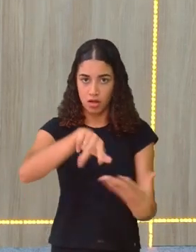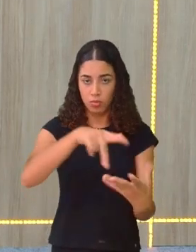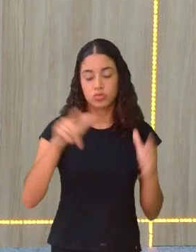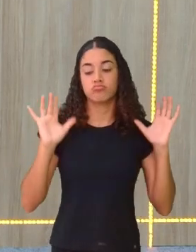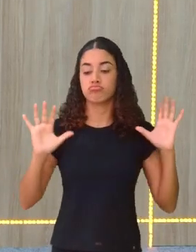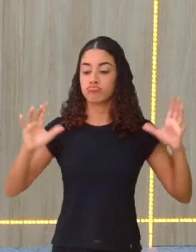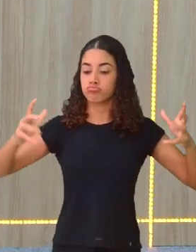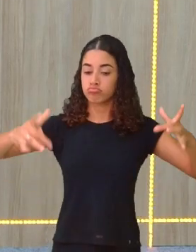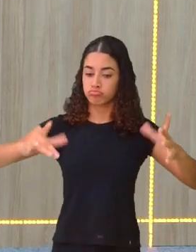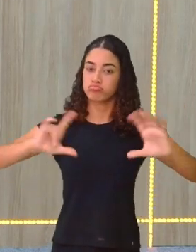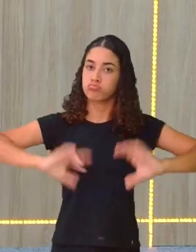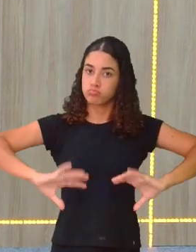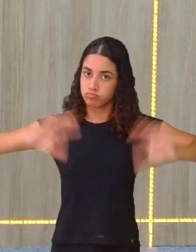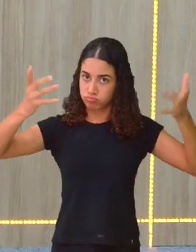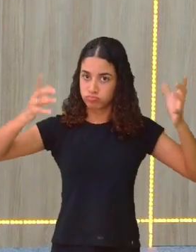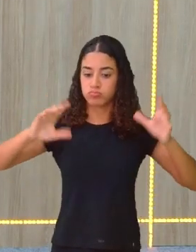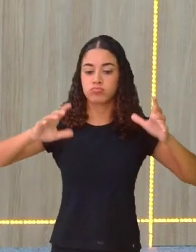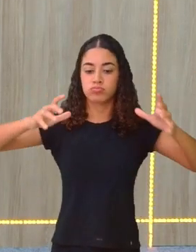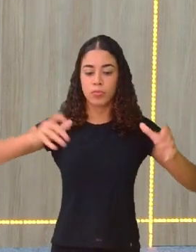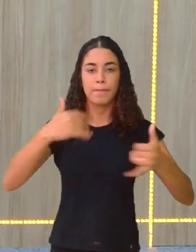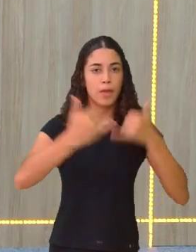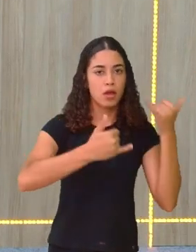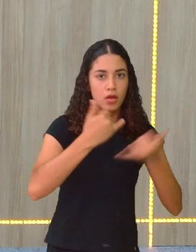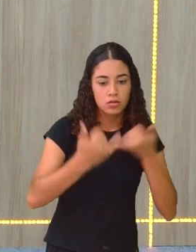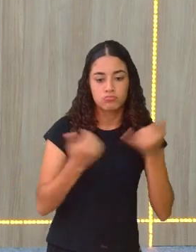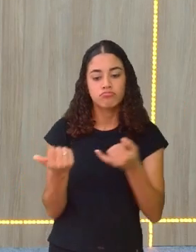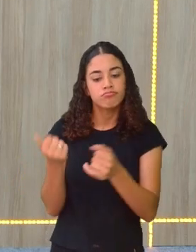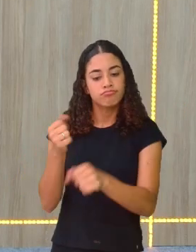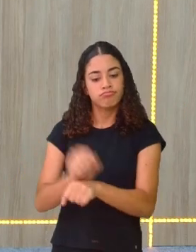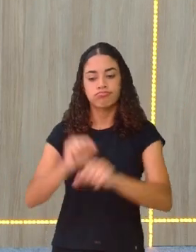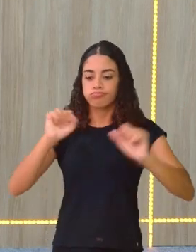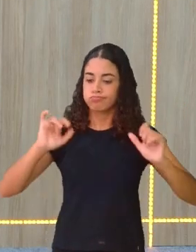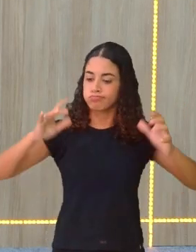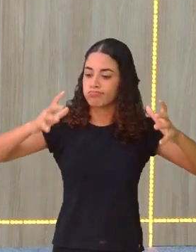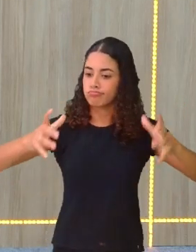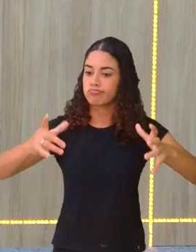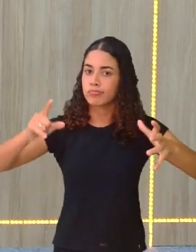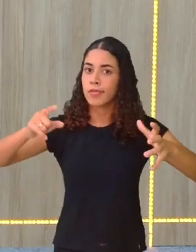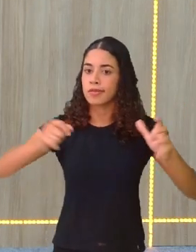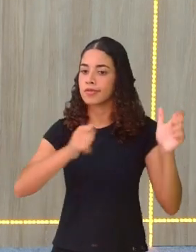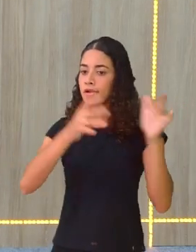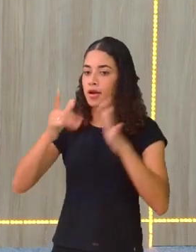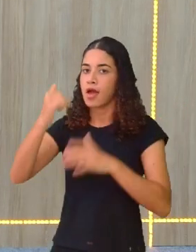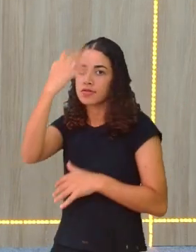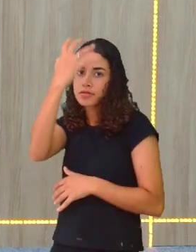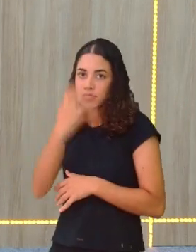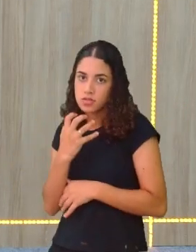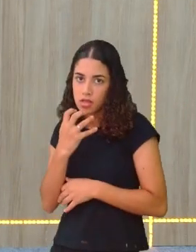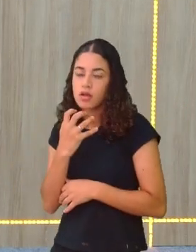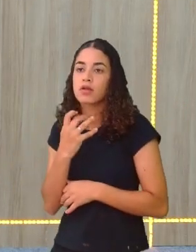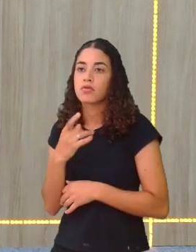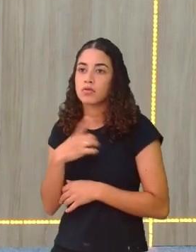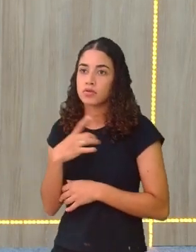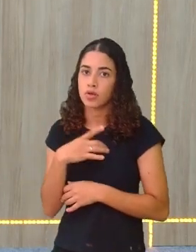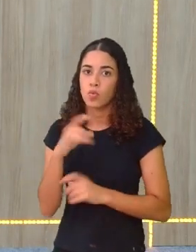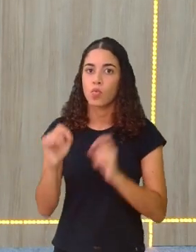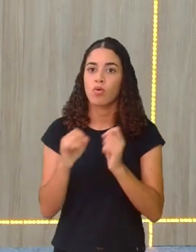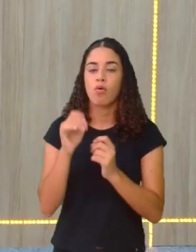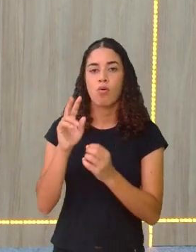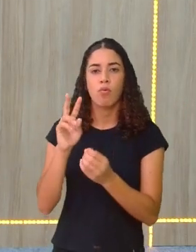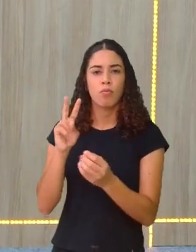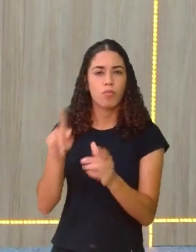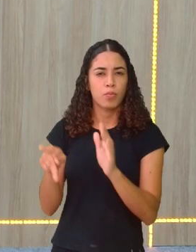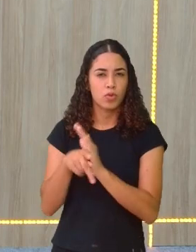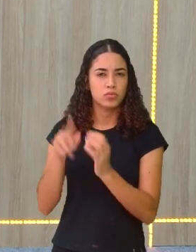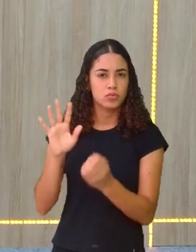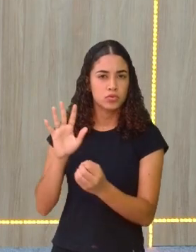a festança, né? Para a brincadeira. E é um lado, assim, muito sério. Onde tem... Onde o caboclo canta